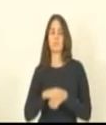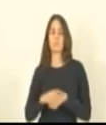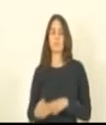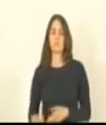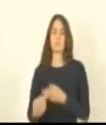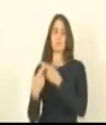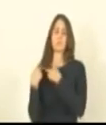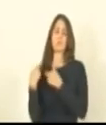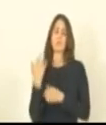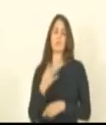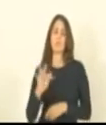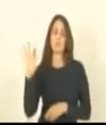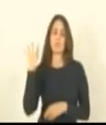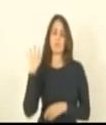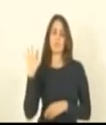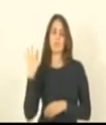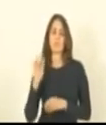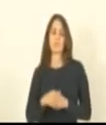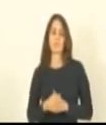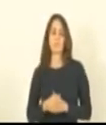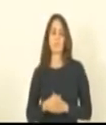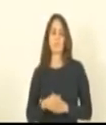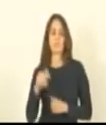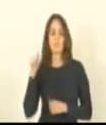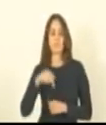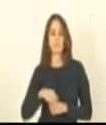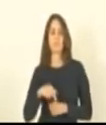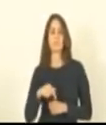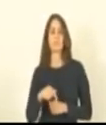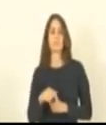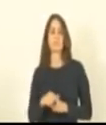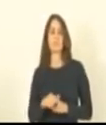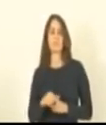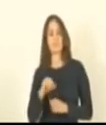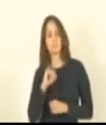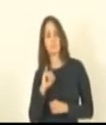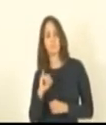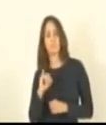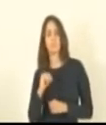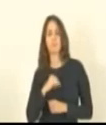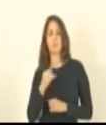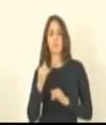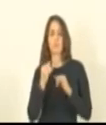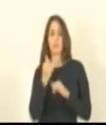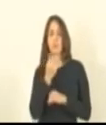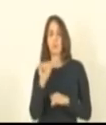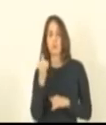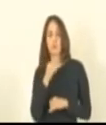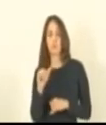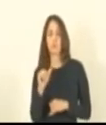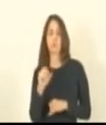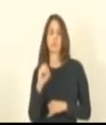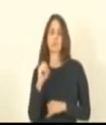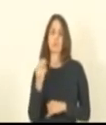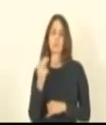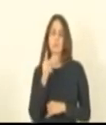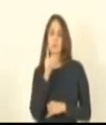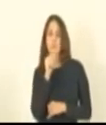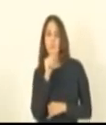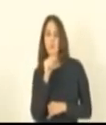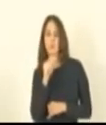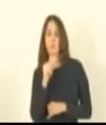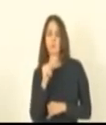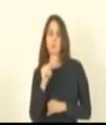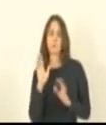federais aqui no caso se for energia natel água eu acho que